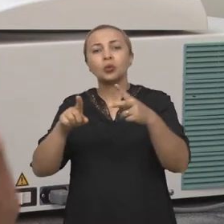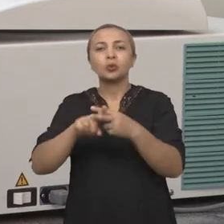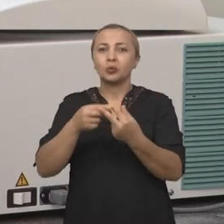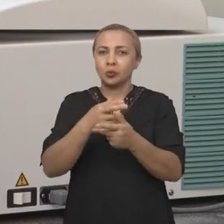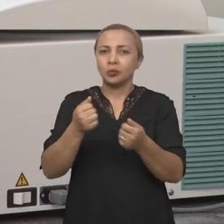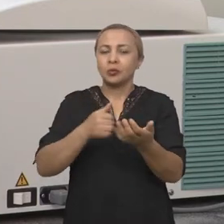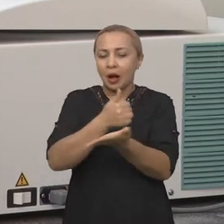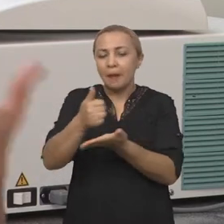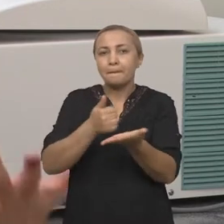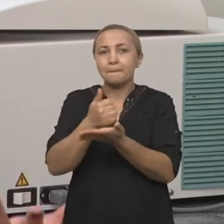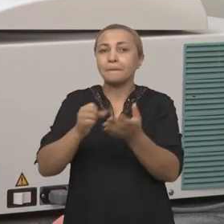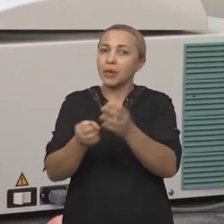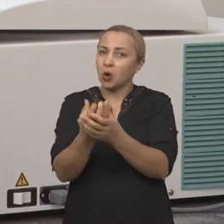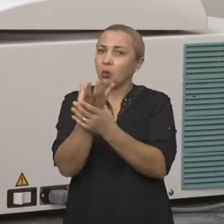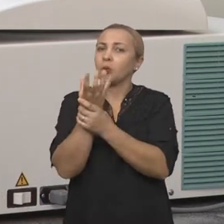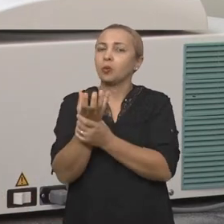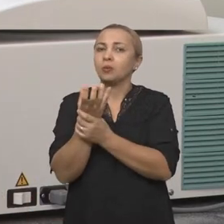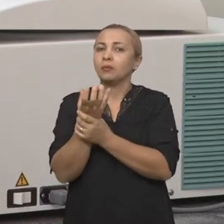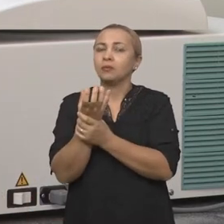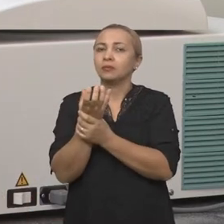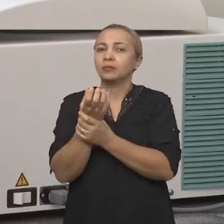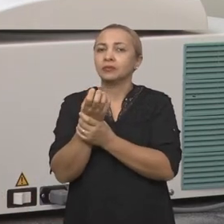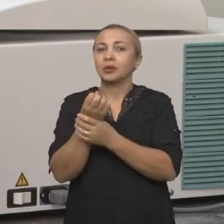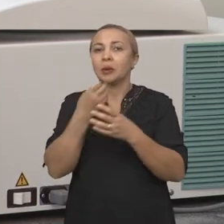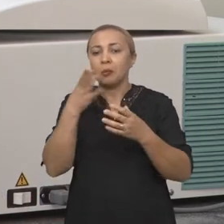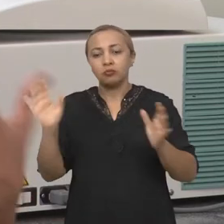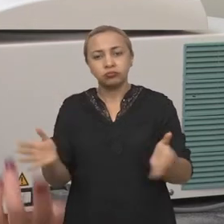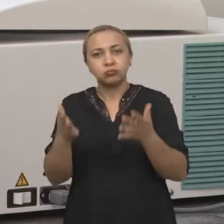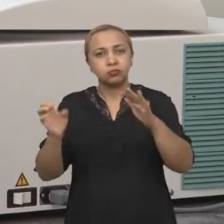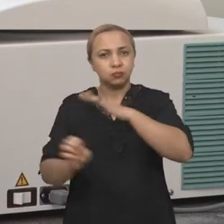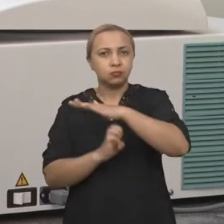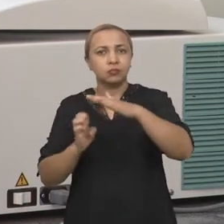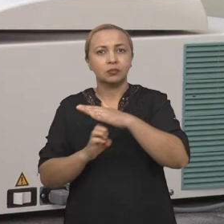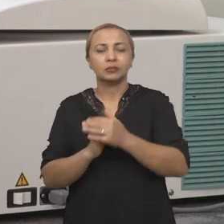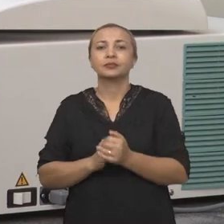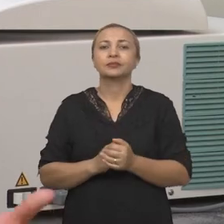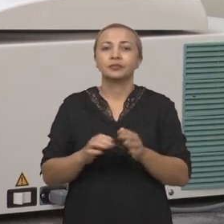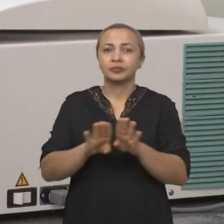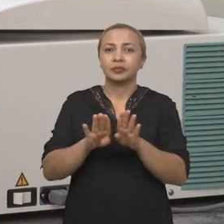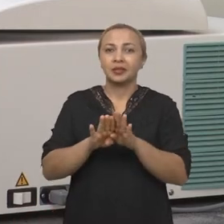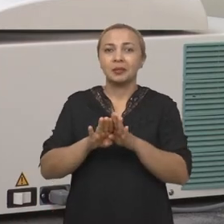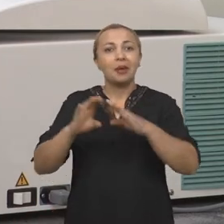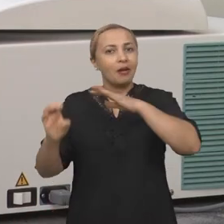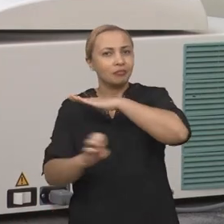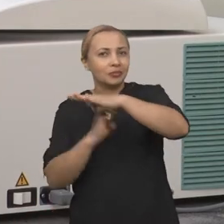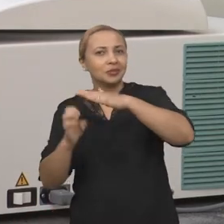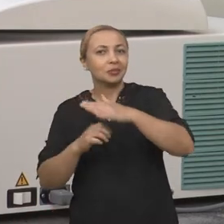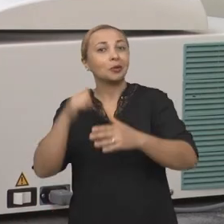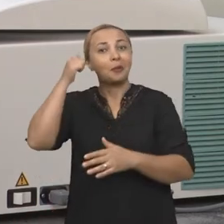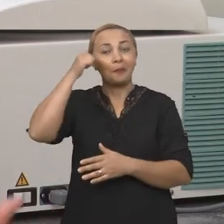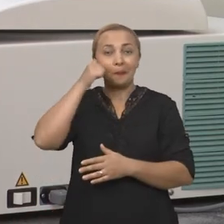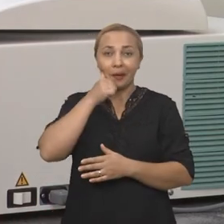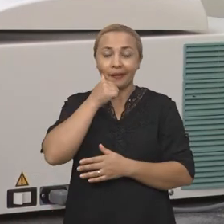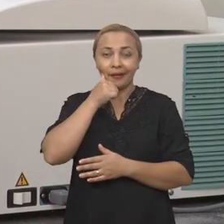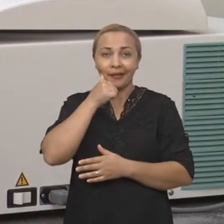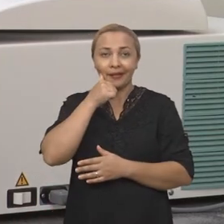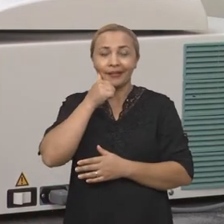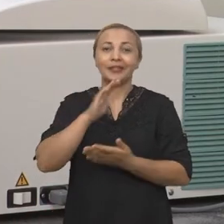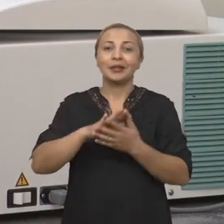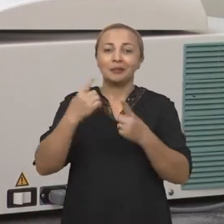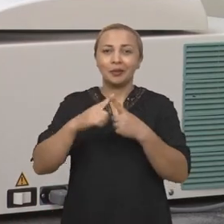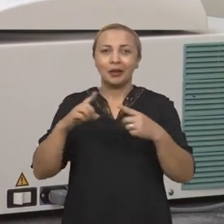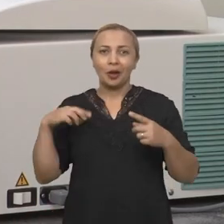Então, vai incentivar essa questão do empreendedorismo. Além do mais, da questão do empreendedorismo feminino, porque a nossa equipe,